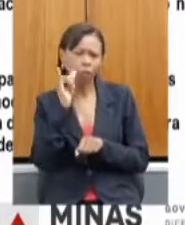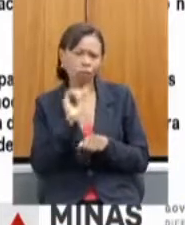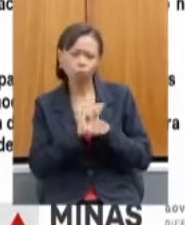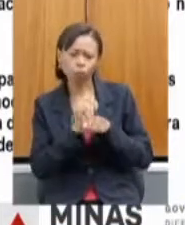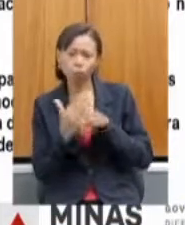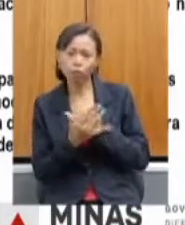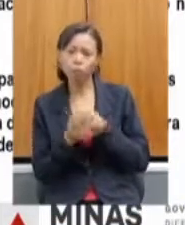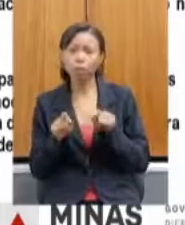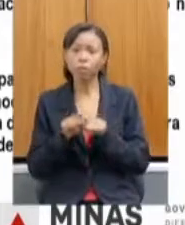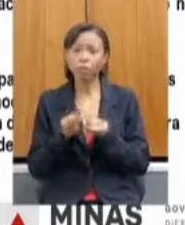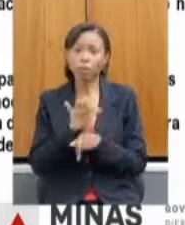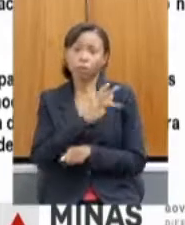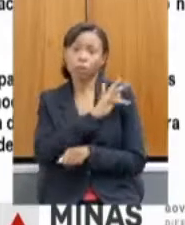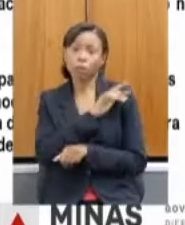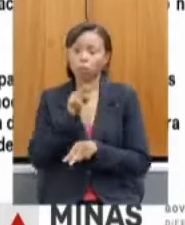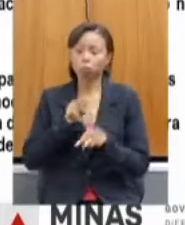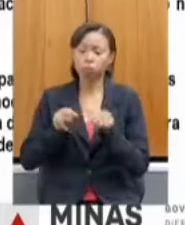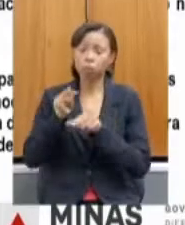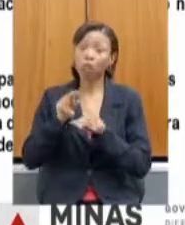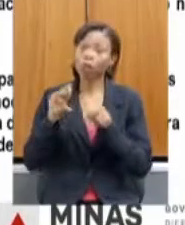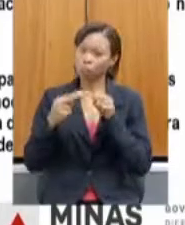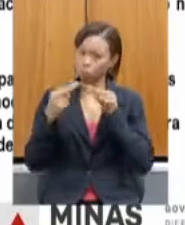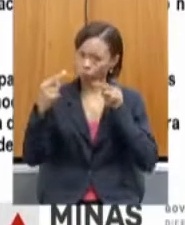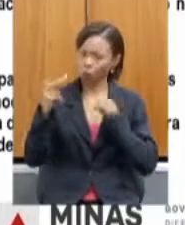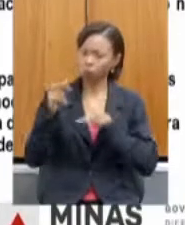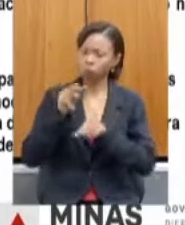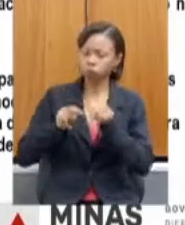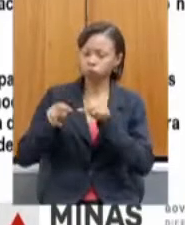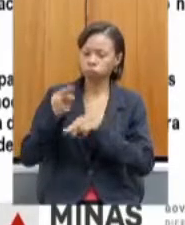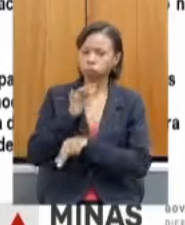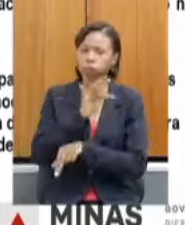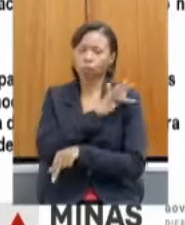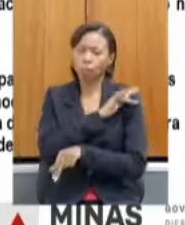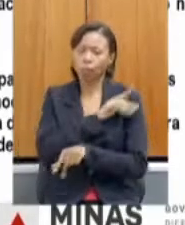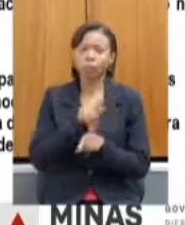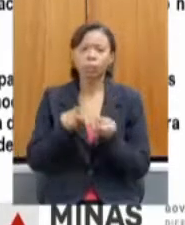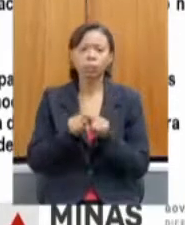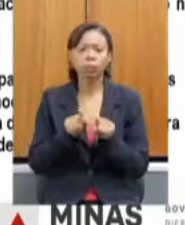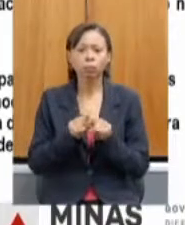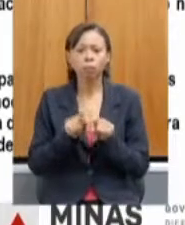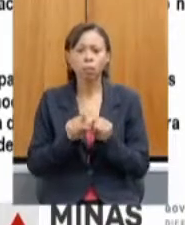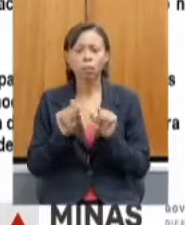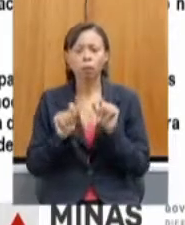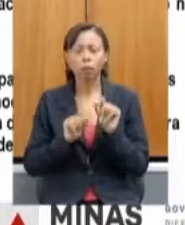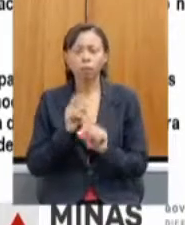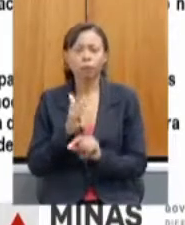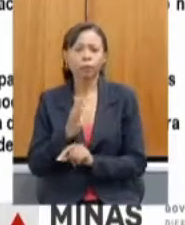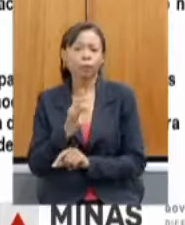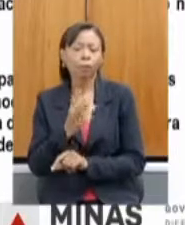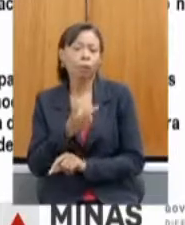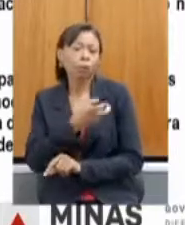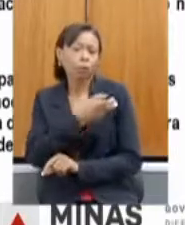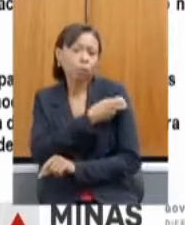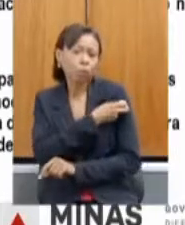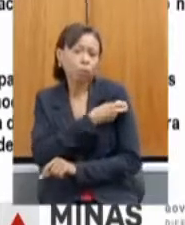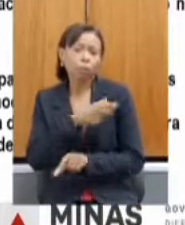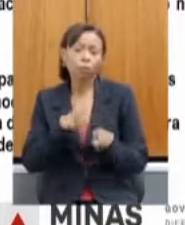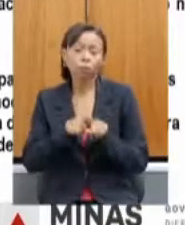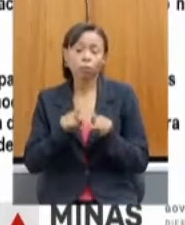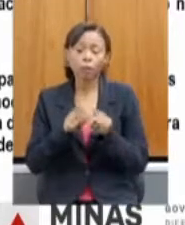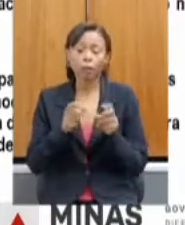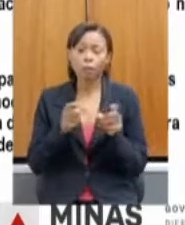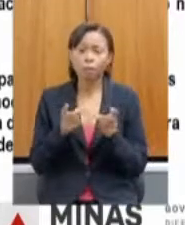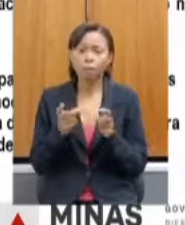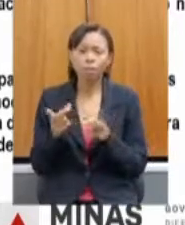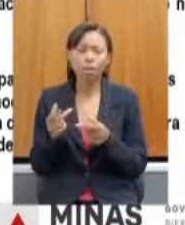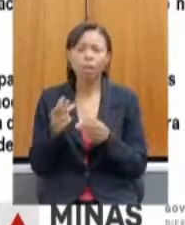de produtores rurais, de vacinação e também de venda e comercialização e aquisição de uso